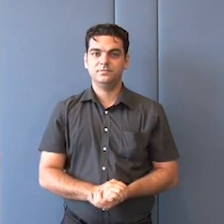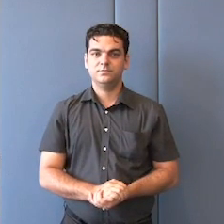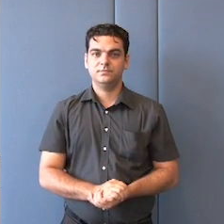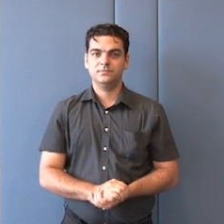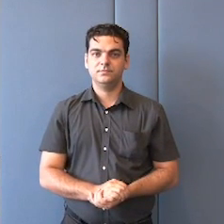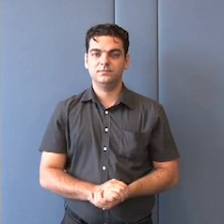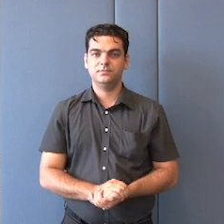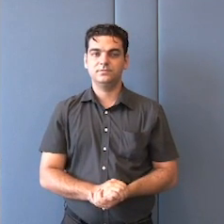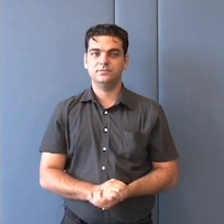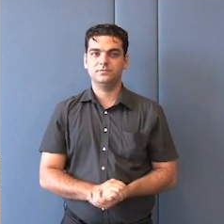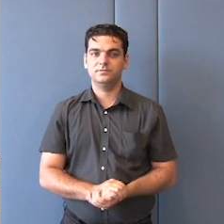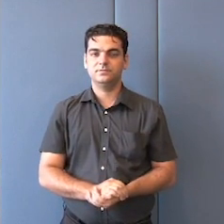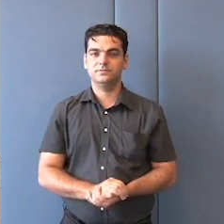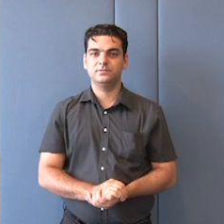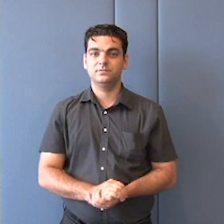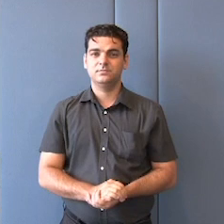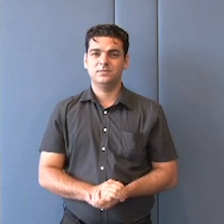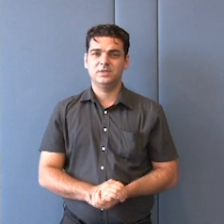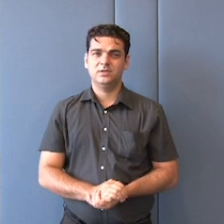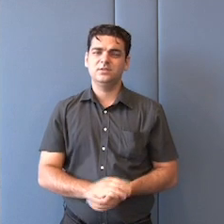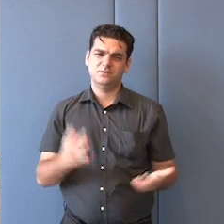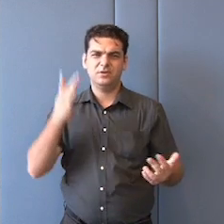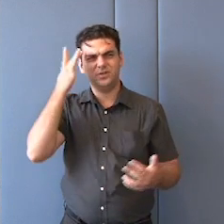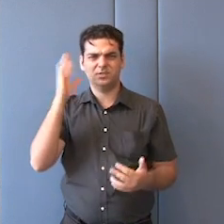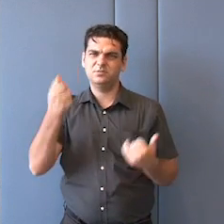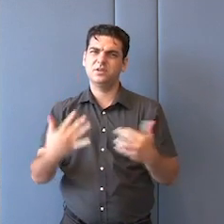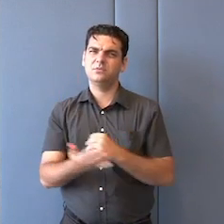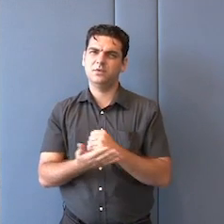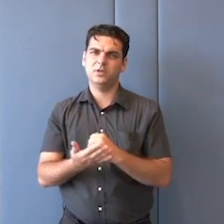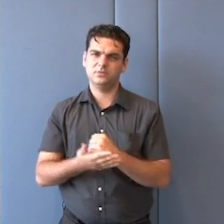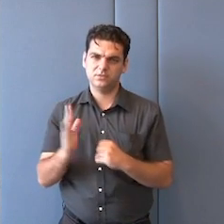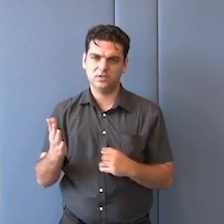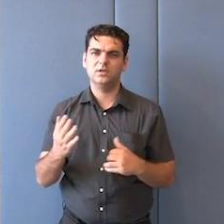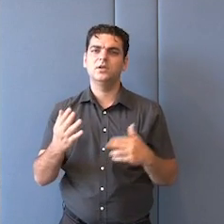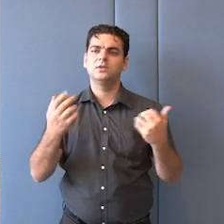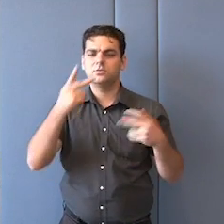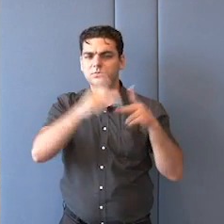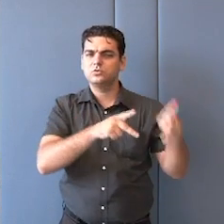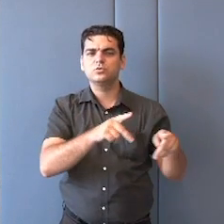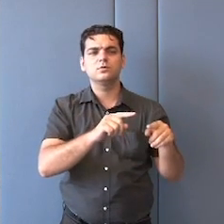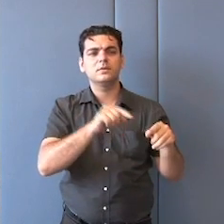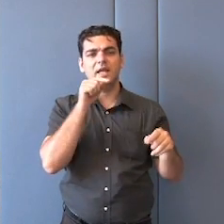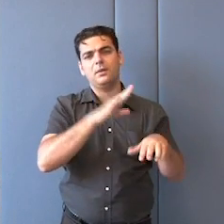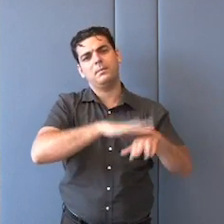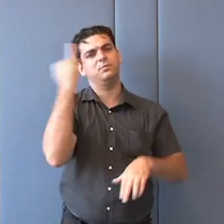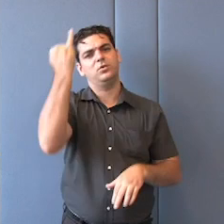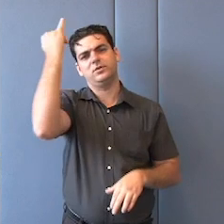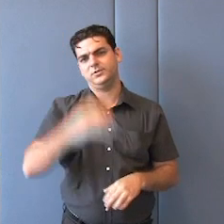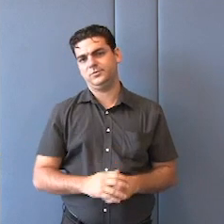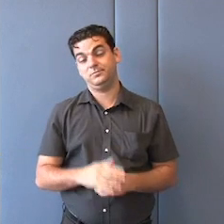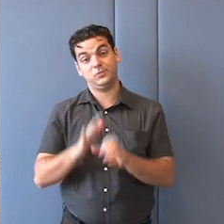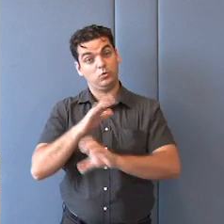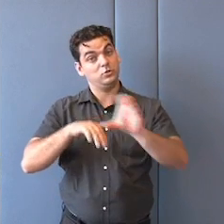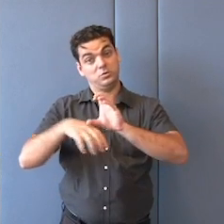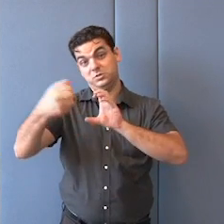Então, acho que isso é fundamental. Nós temos o povo como sujeito da vida internacional, de acordo com a Constituição, e